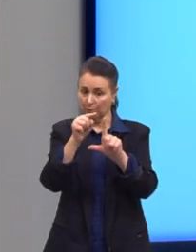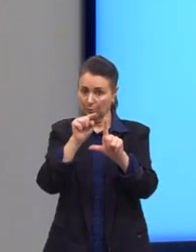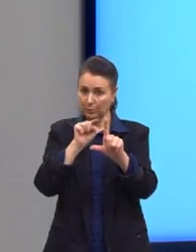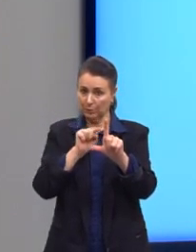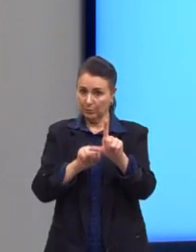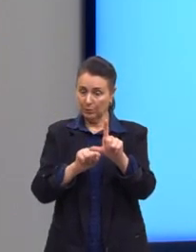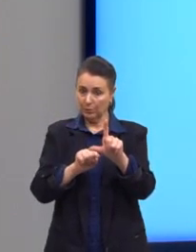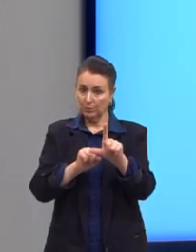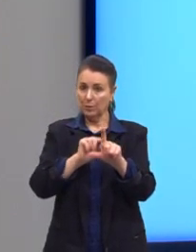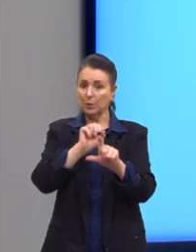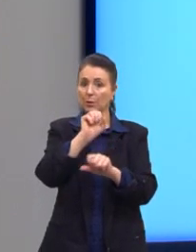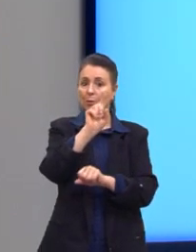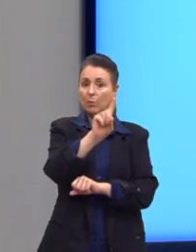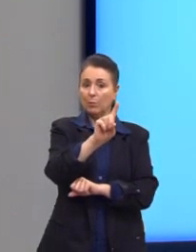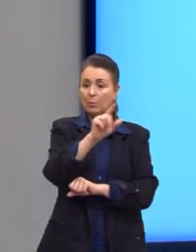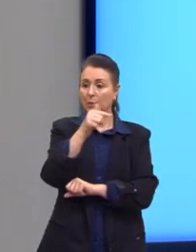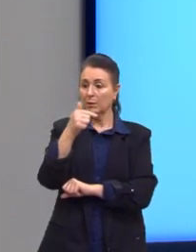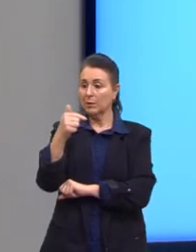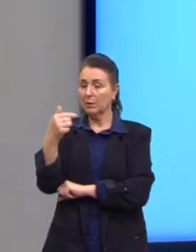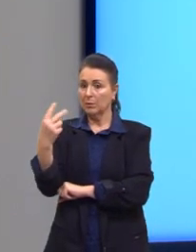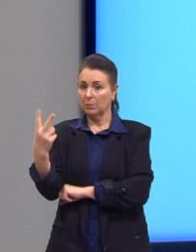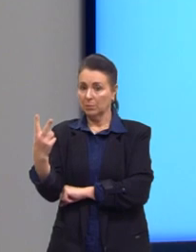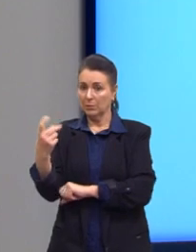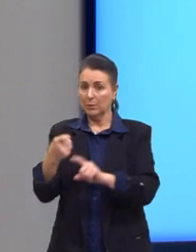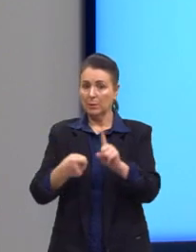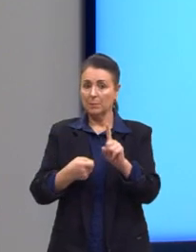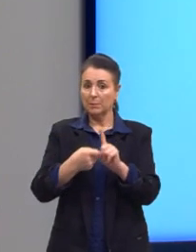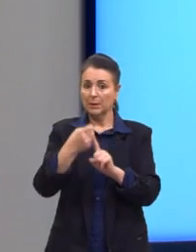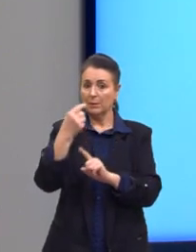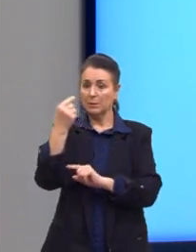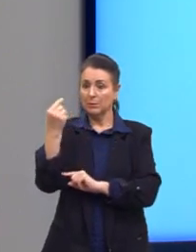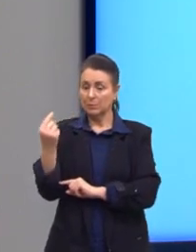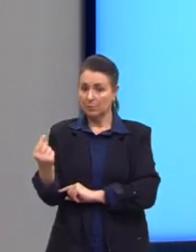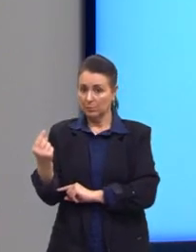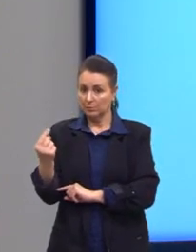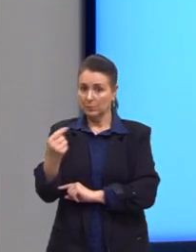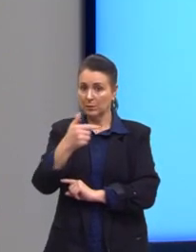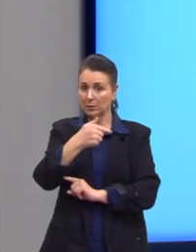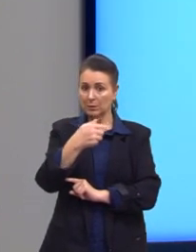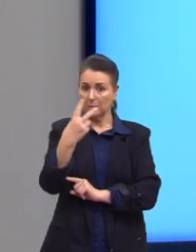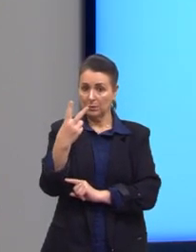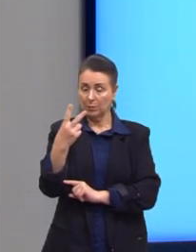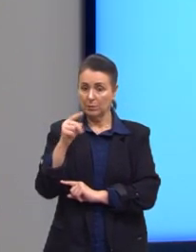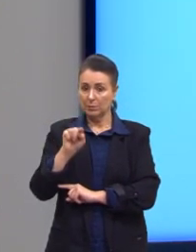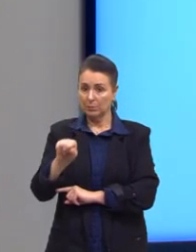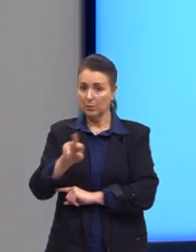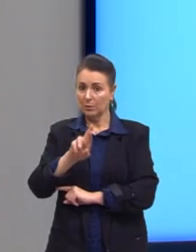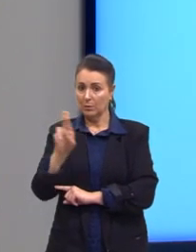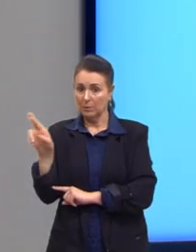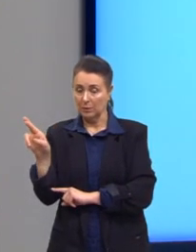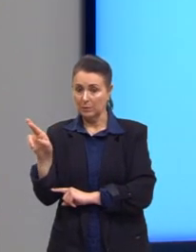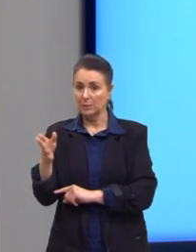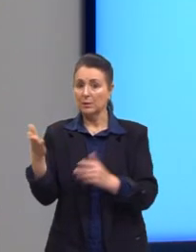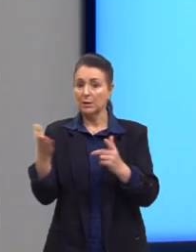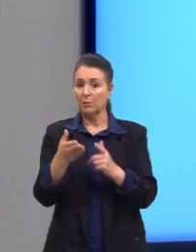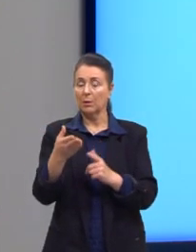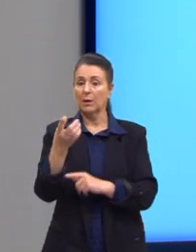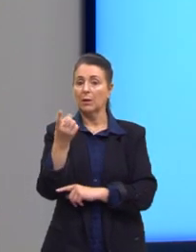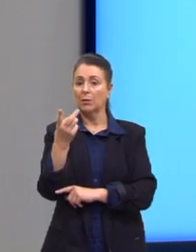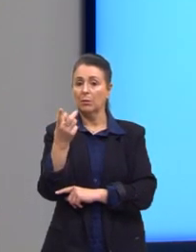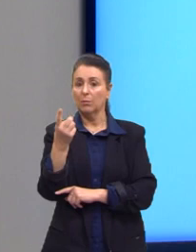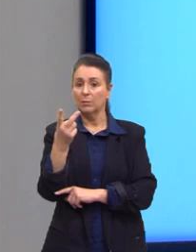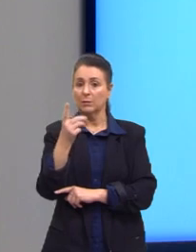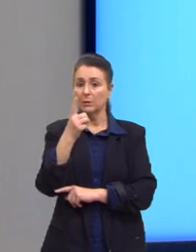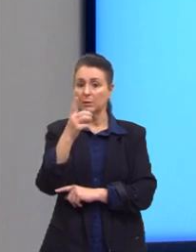e 72, para o mês 1, 72 mil reais. e teríamos a coordenada 12 e